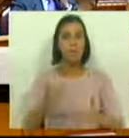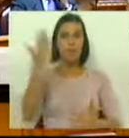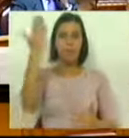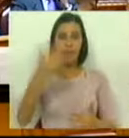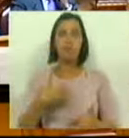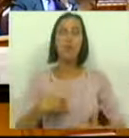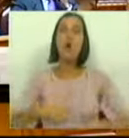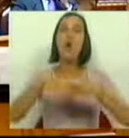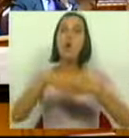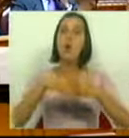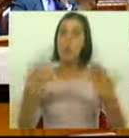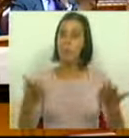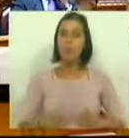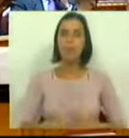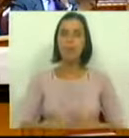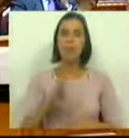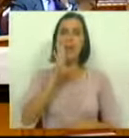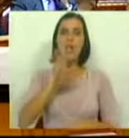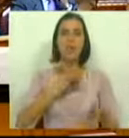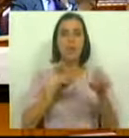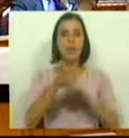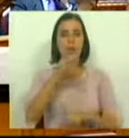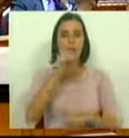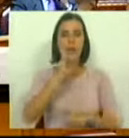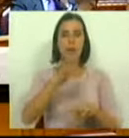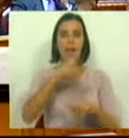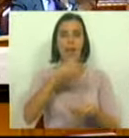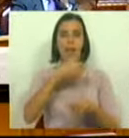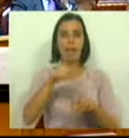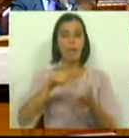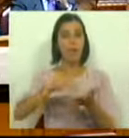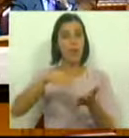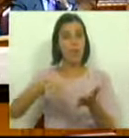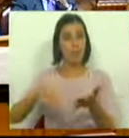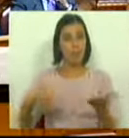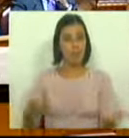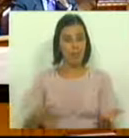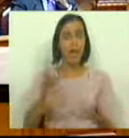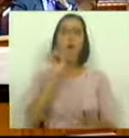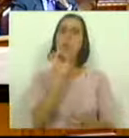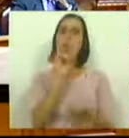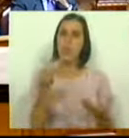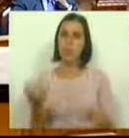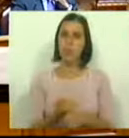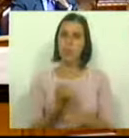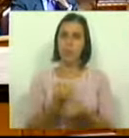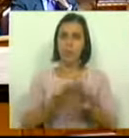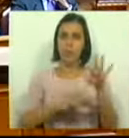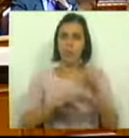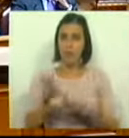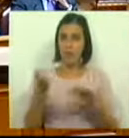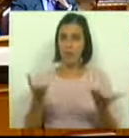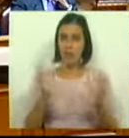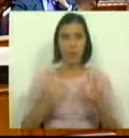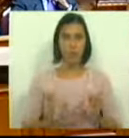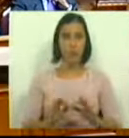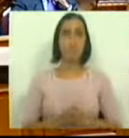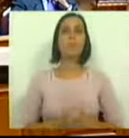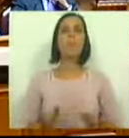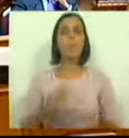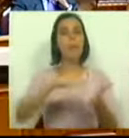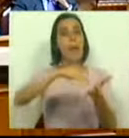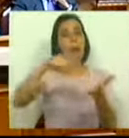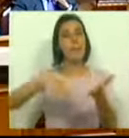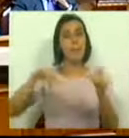e cumprimento a Sra. Deputada Relatora desta petição pela qualidade do trabalho realizado. A